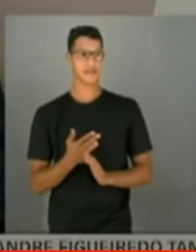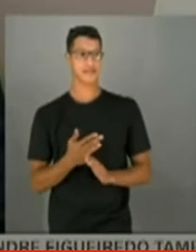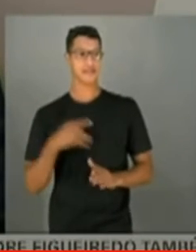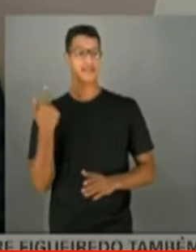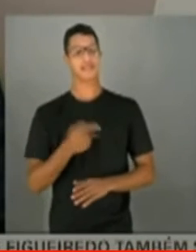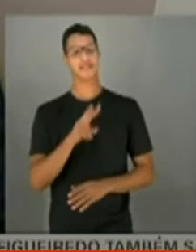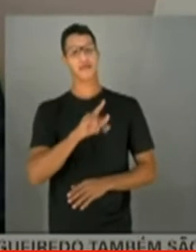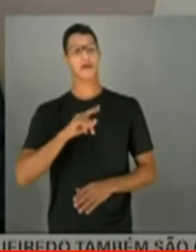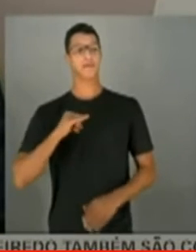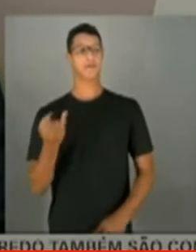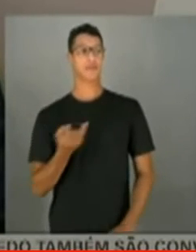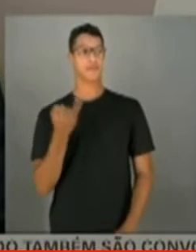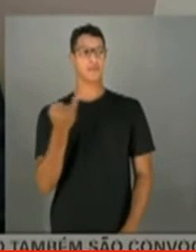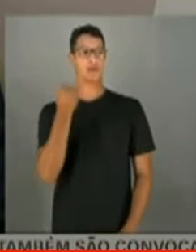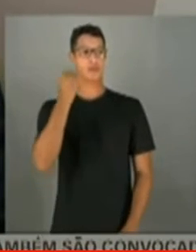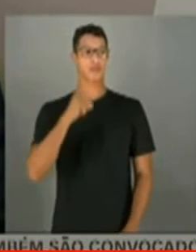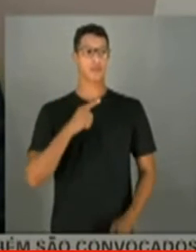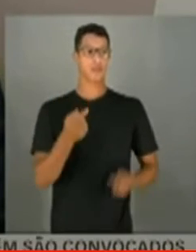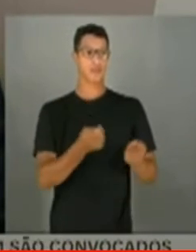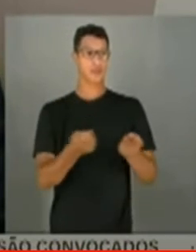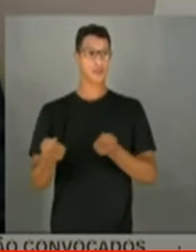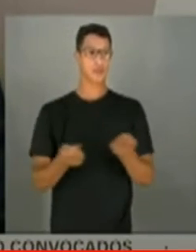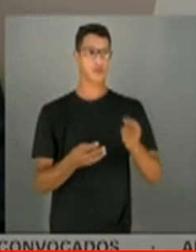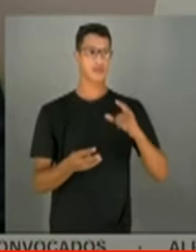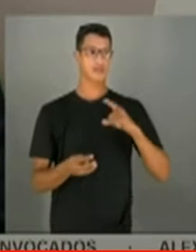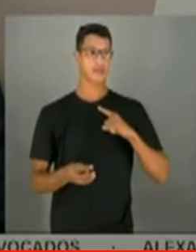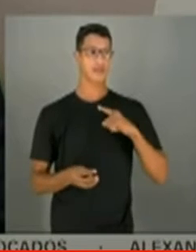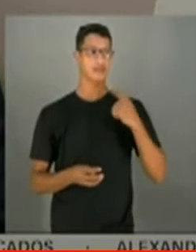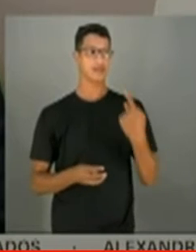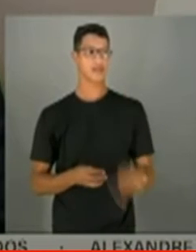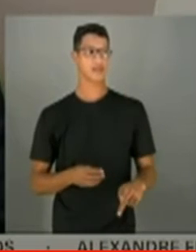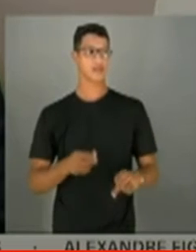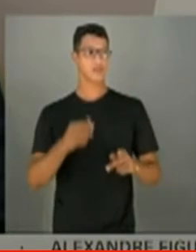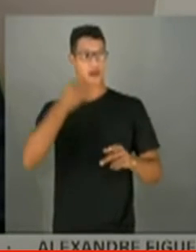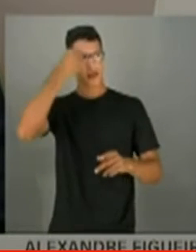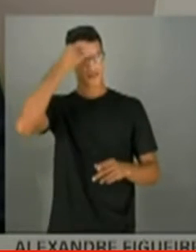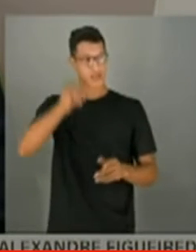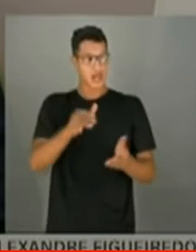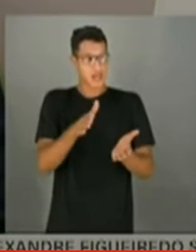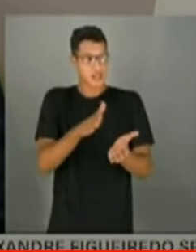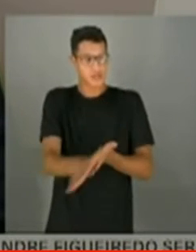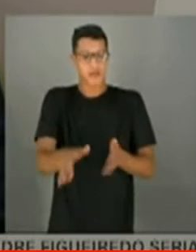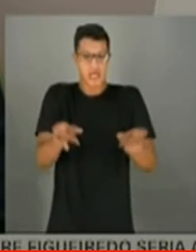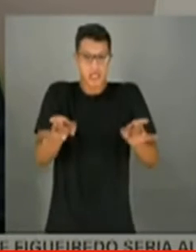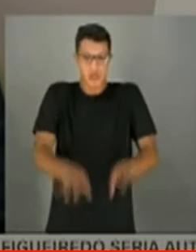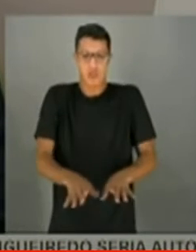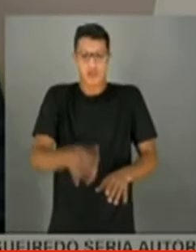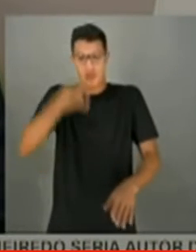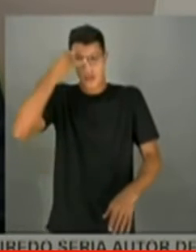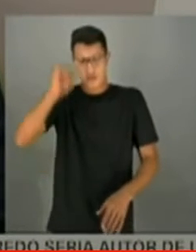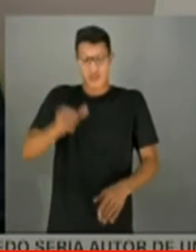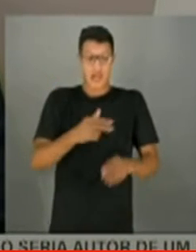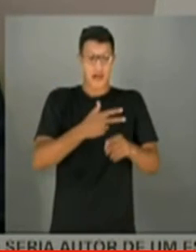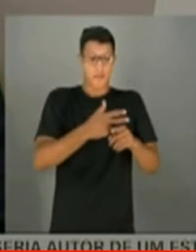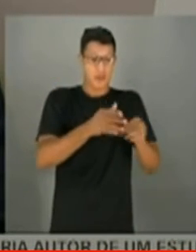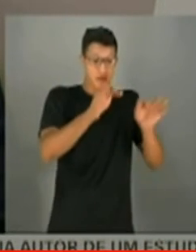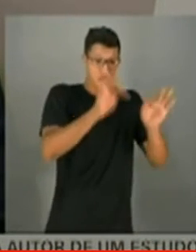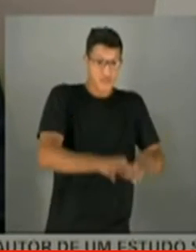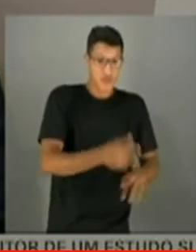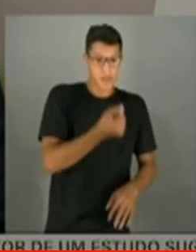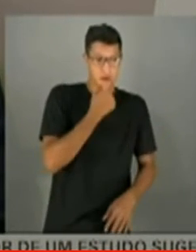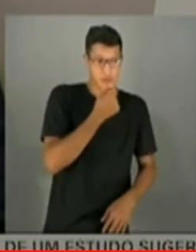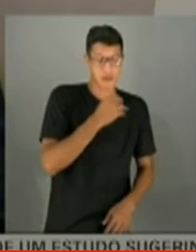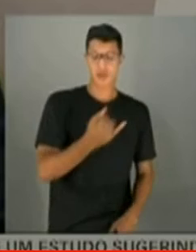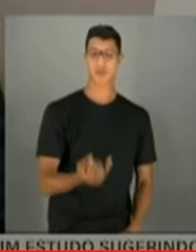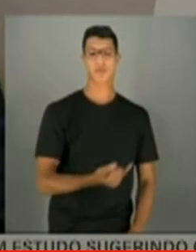muito importante que haja esse controle para evitar a compra, para evitar o desperdício, para evitar o vencimento de medicamentos. É muito